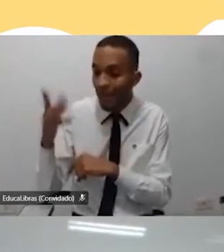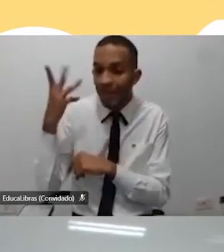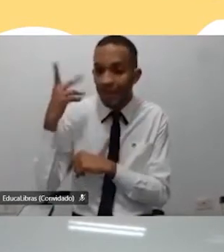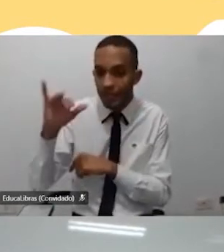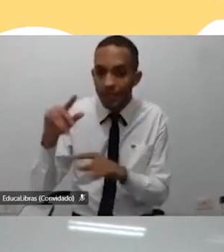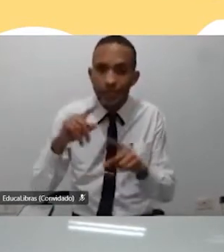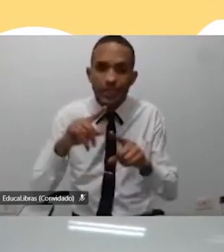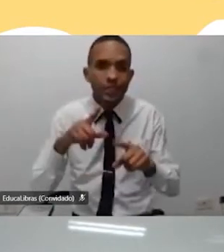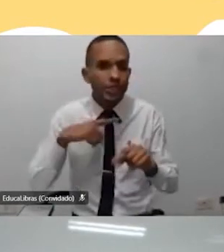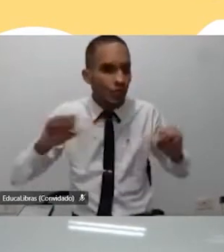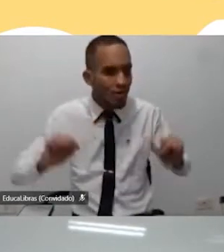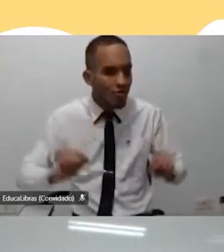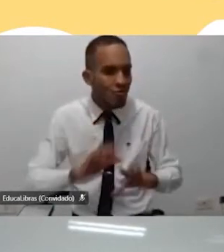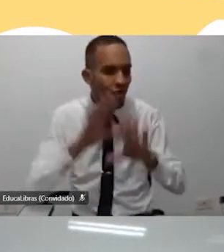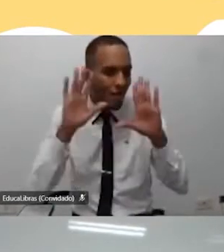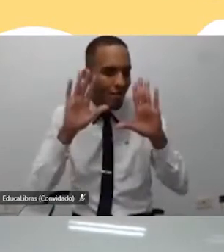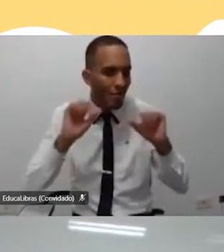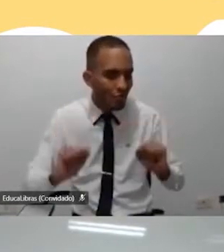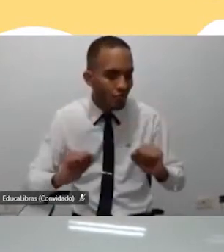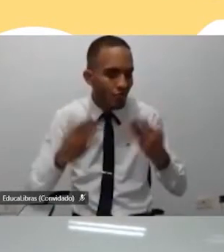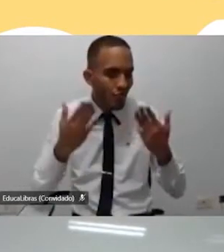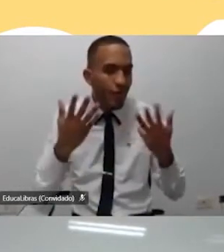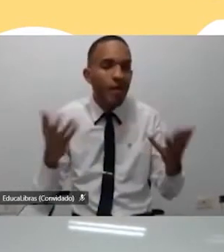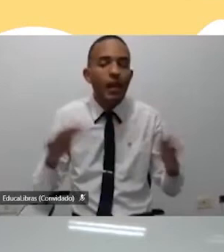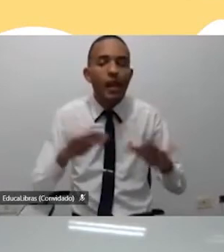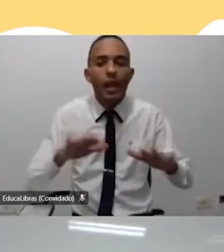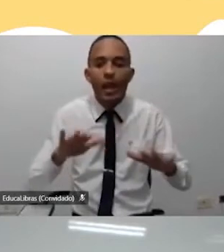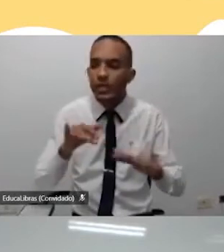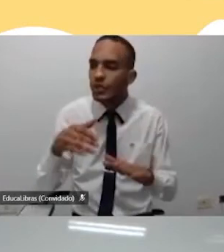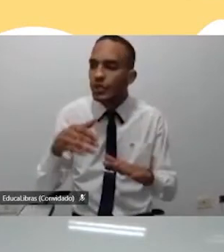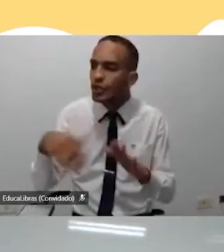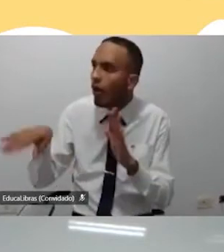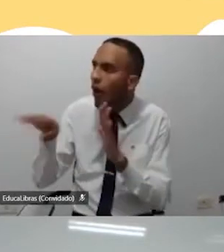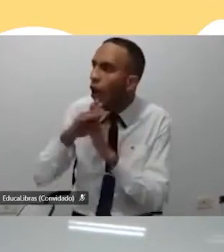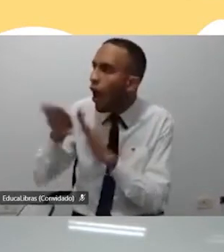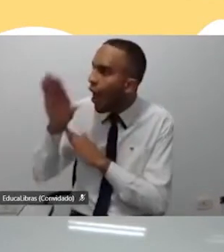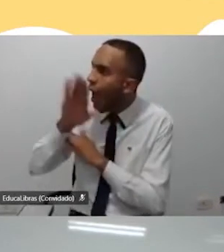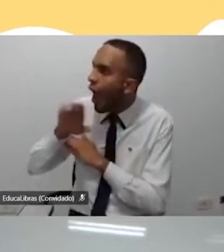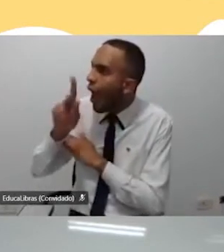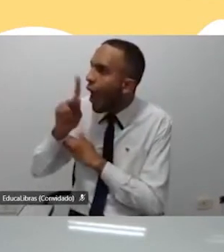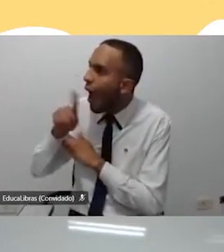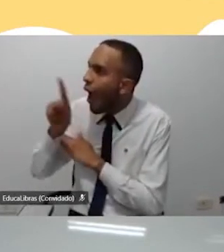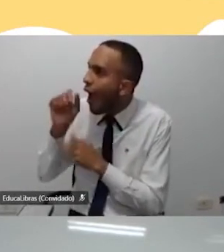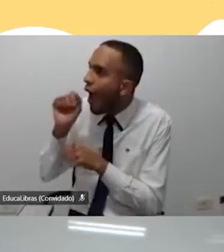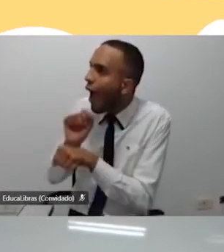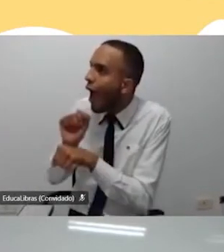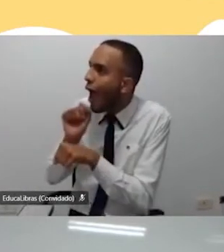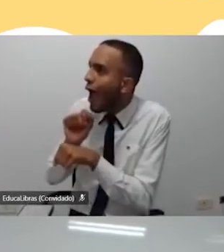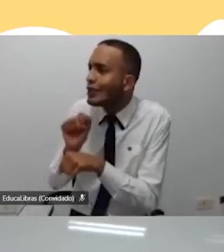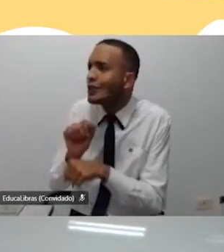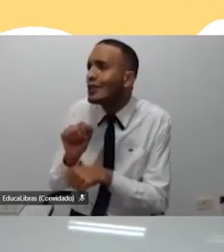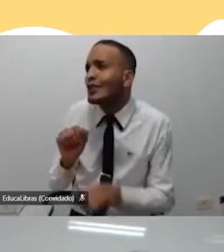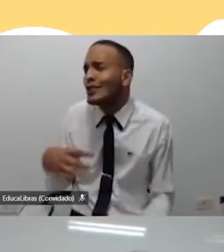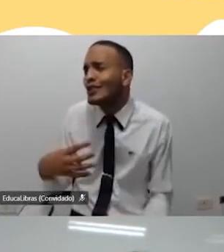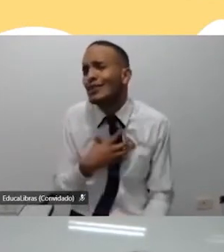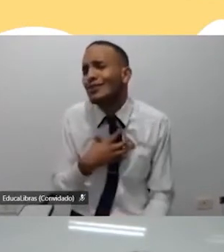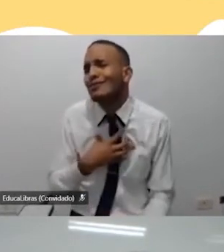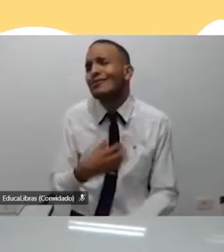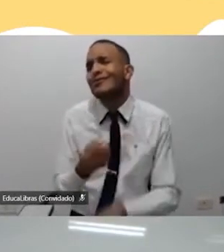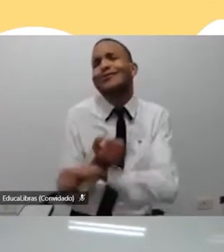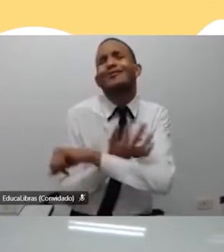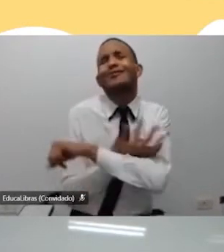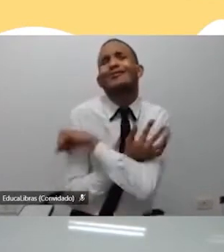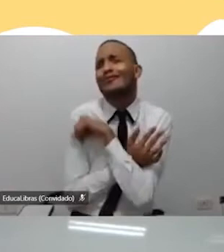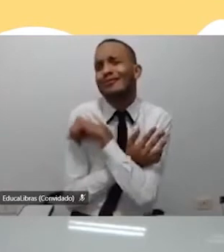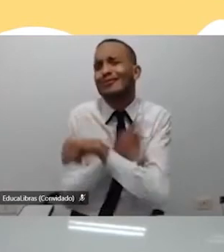teriam uma surpresa. A hora que ele chegou lá, ele viu a professora dele esperando por ele e foi um momento emocionante,